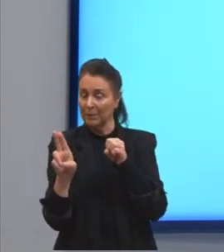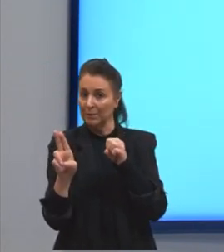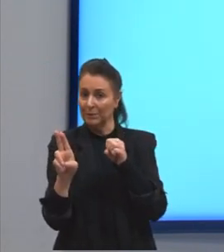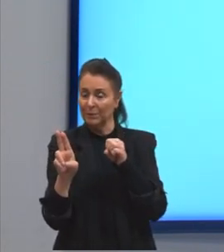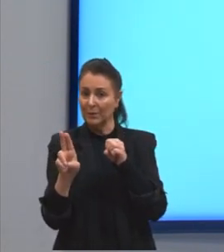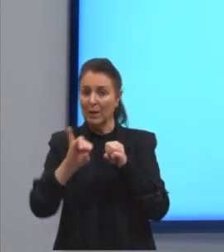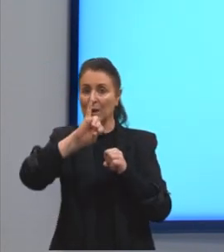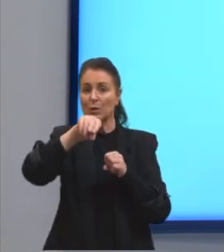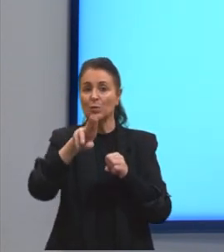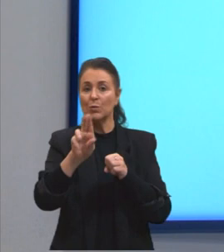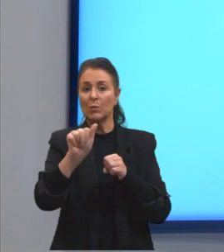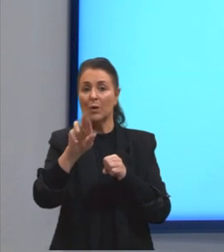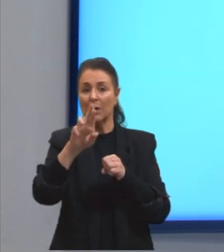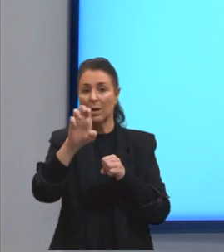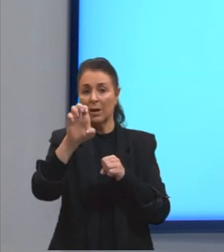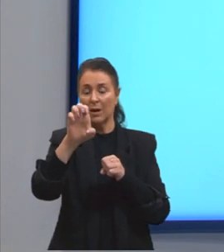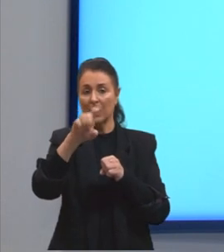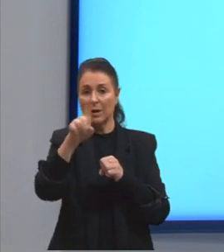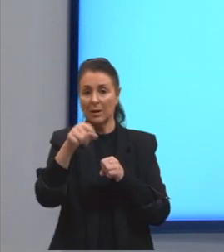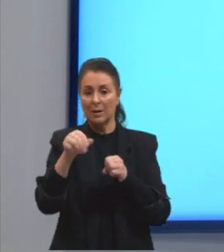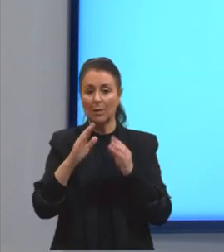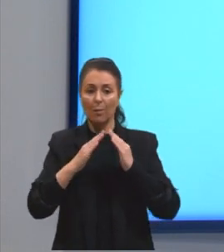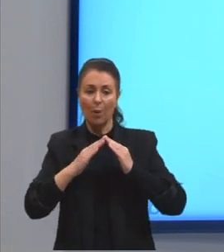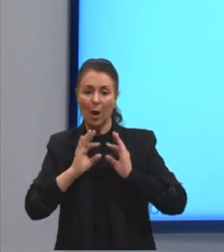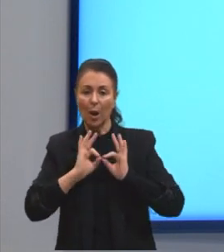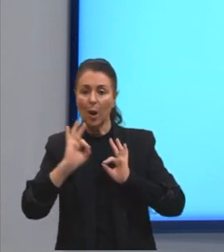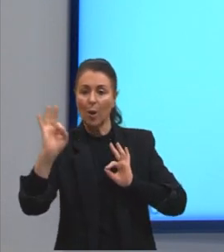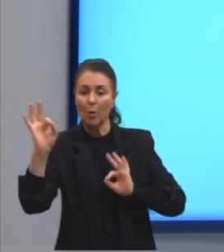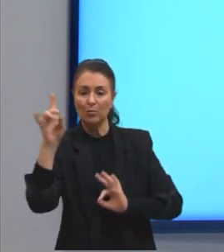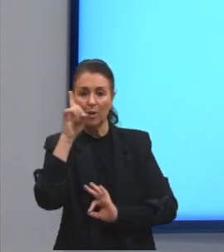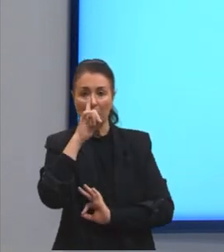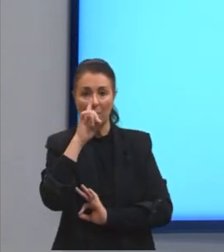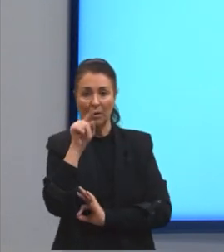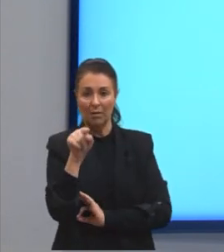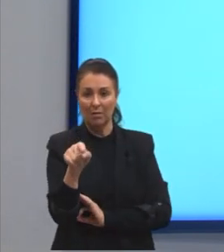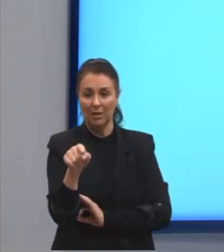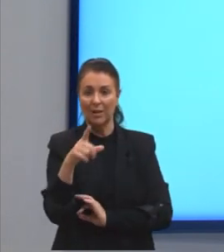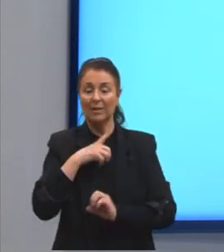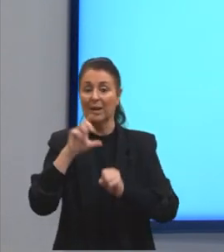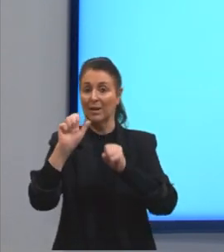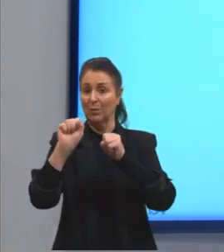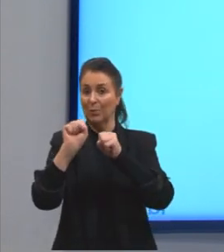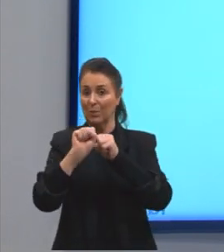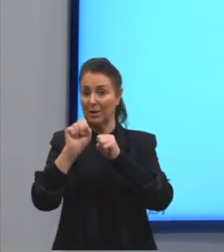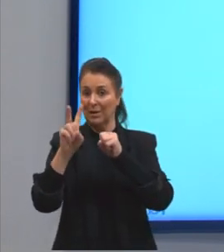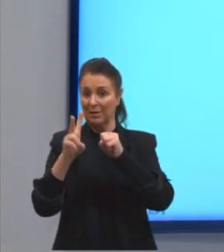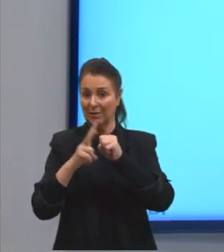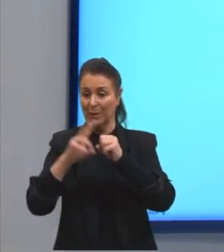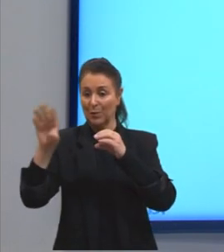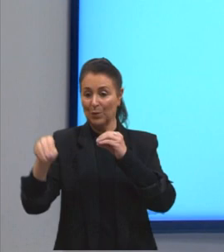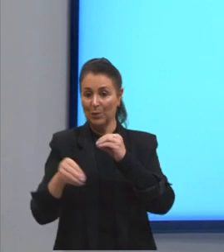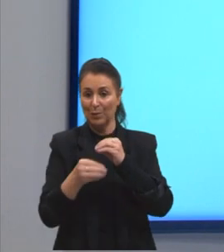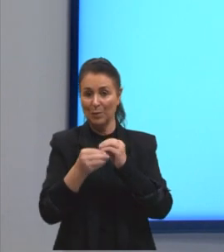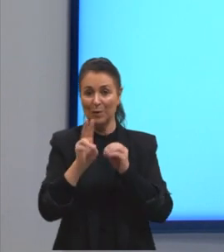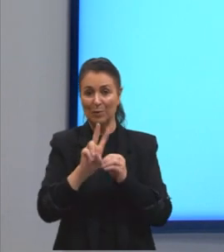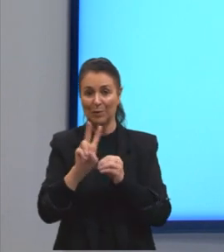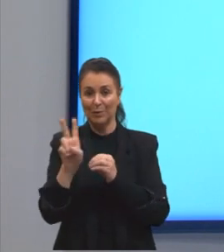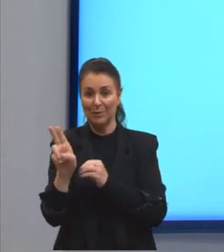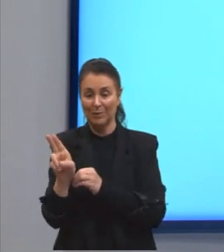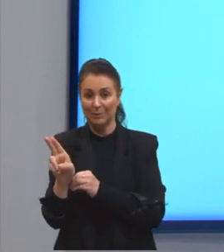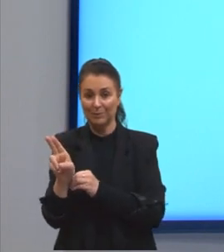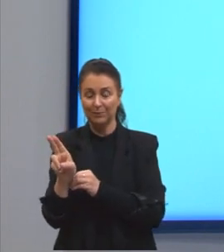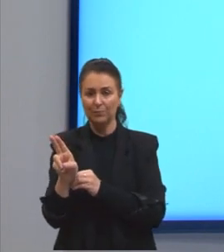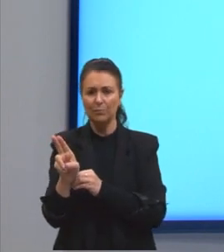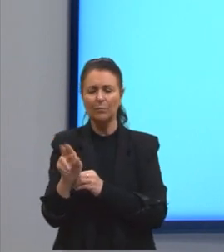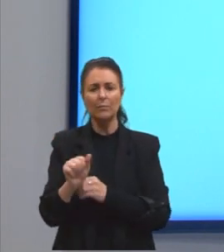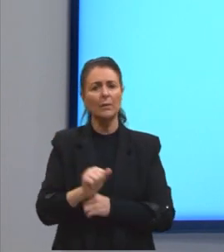Juarez mora longe de sua mãe. A gente tem ali um advérbio, complemento nominal. E